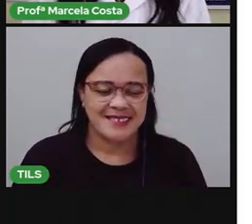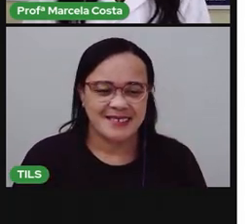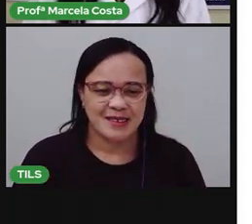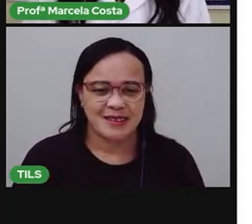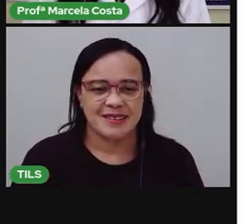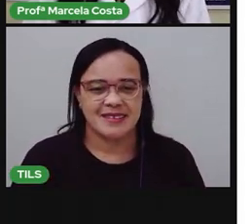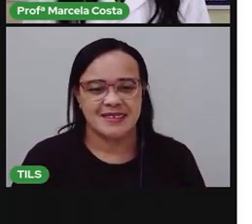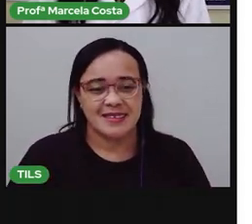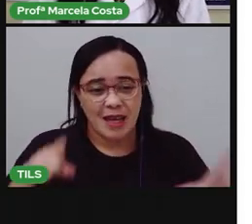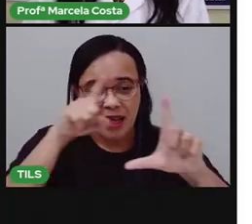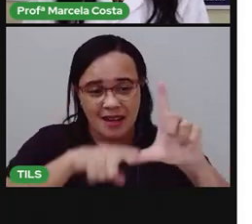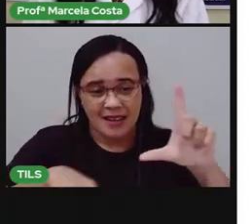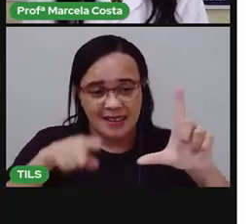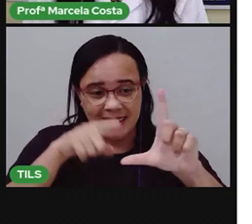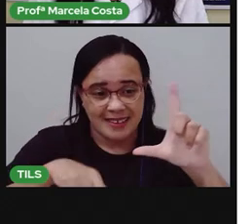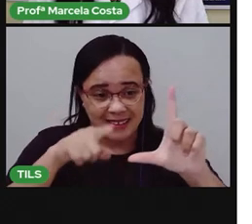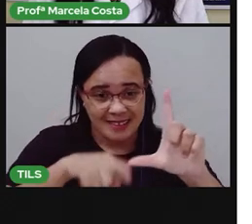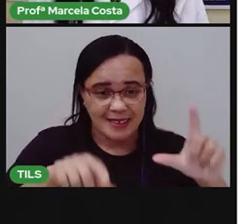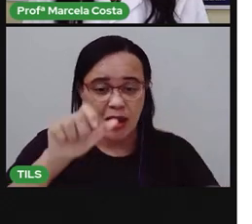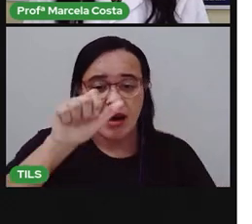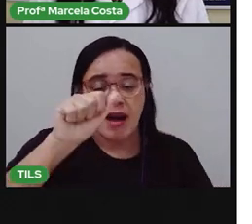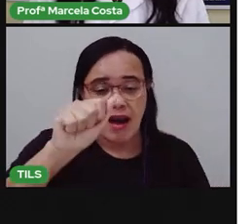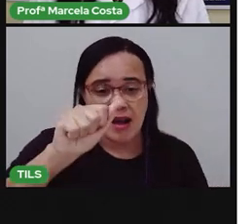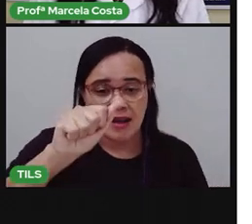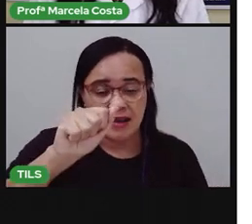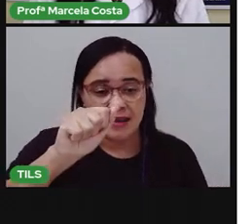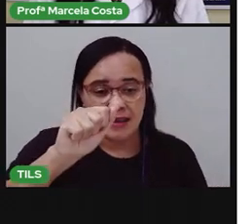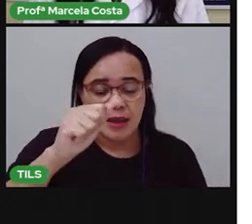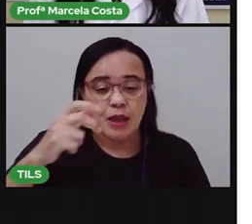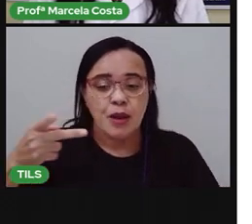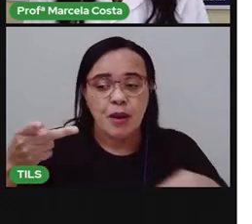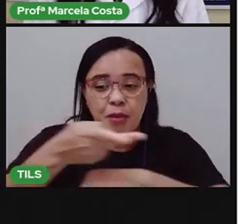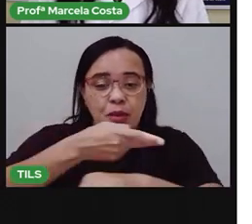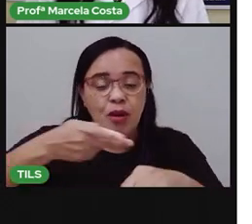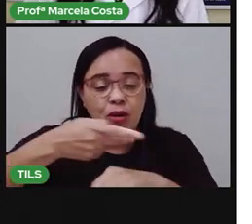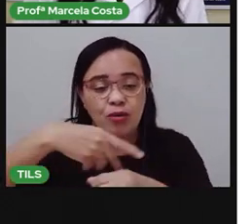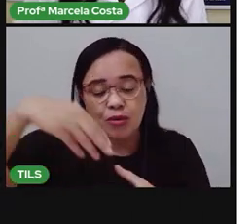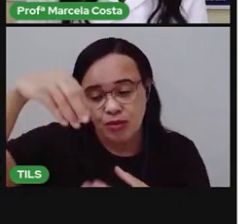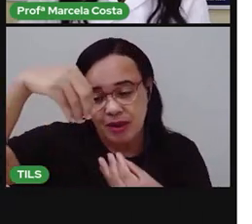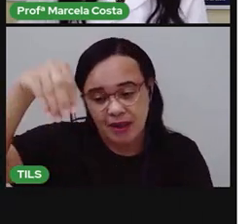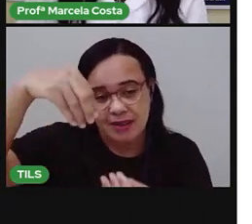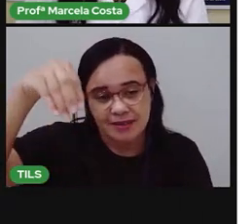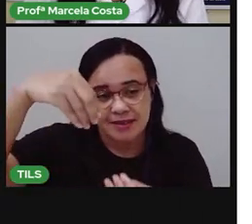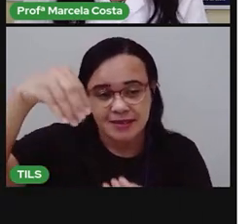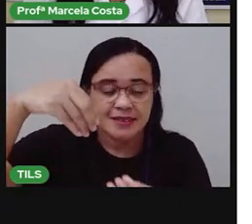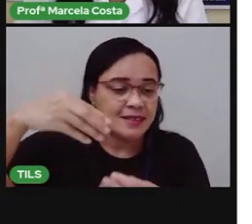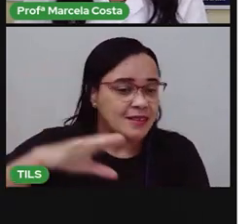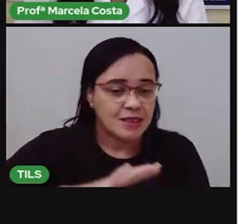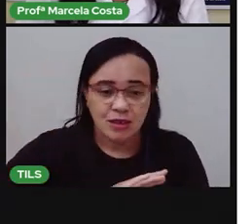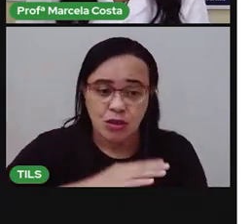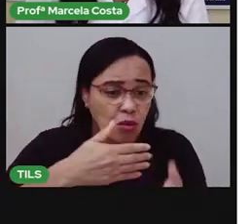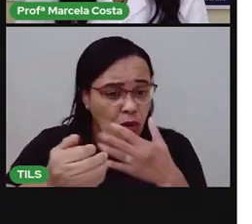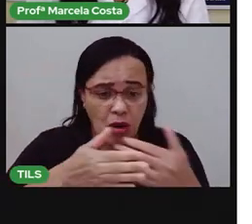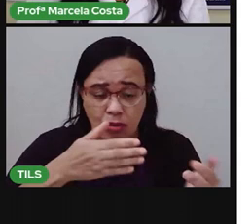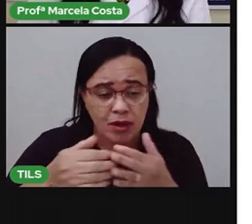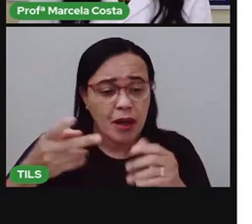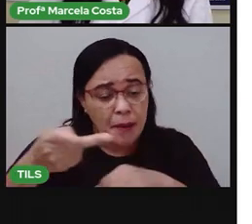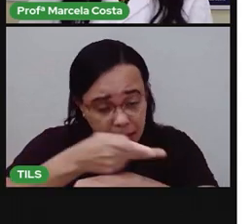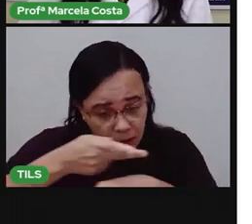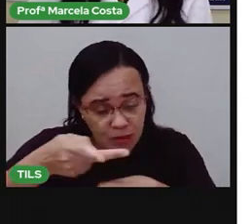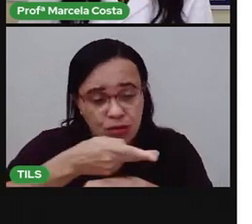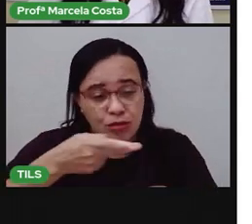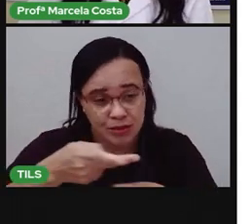Letra A. Procura aí na sua embalagem essa letra aí, ó. Letra A.